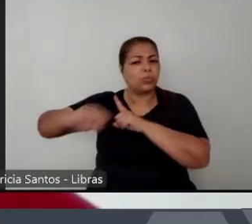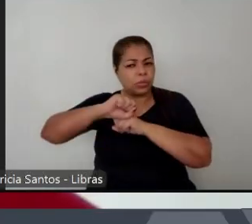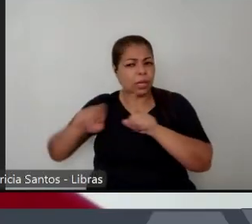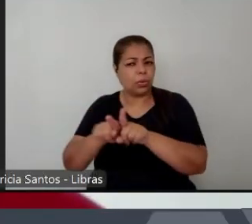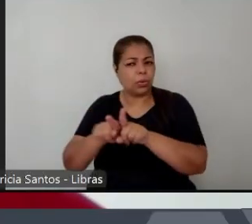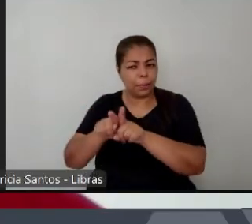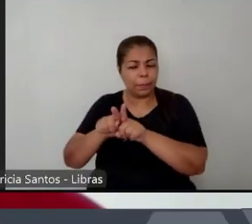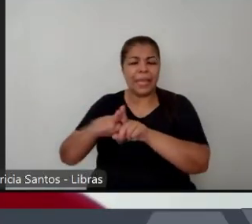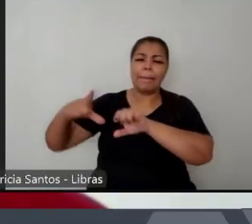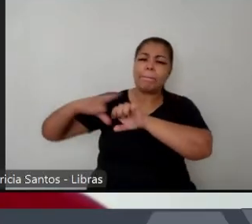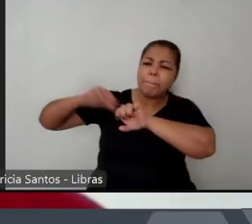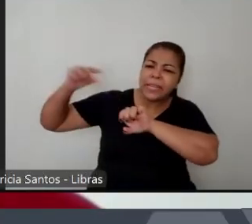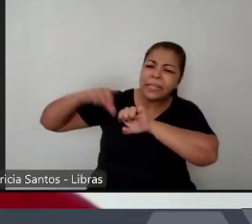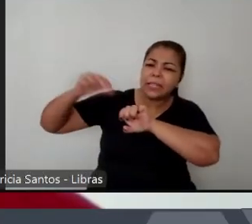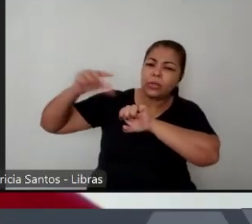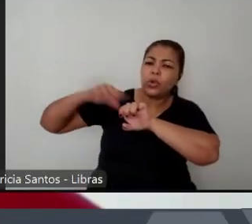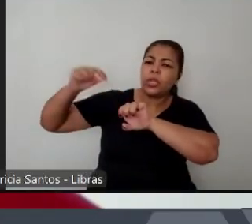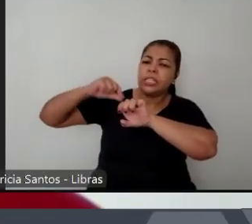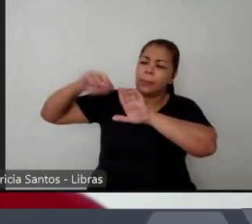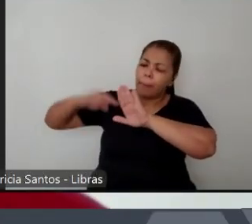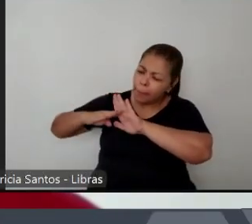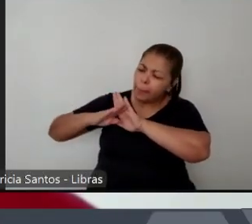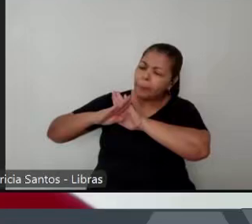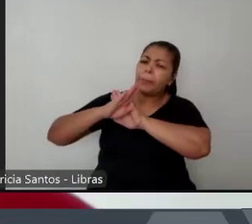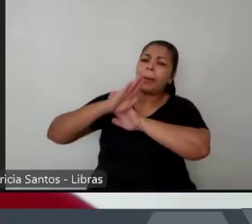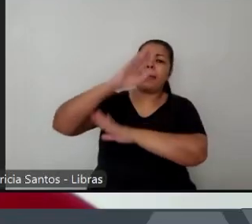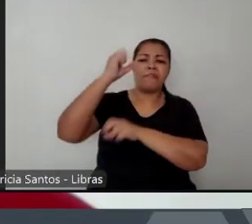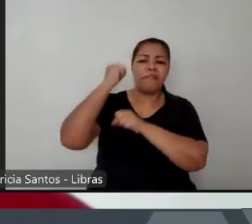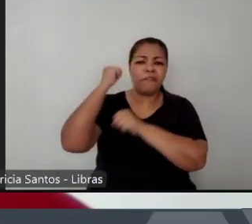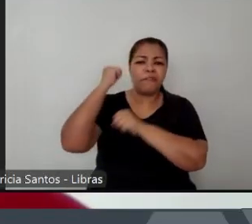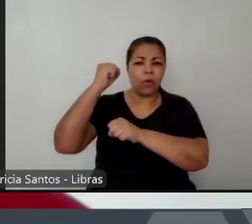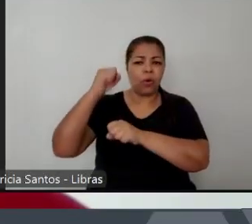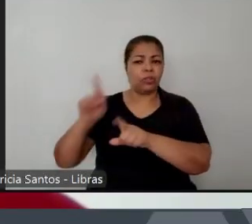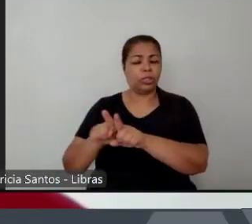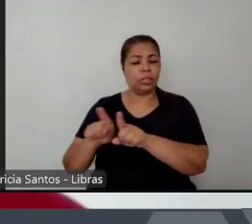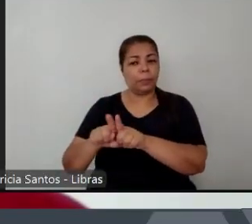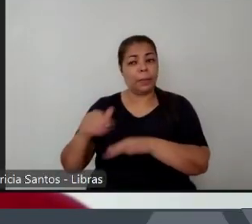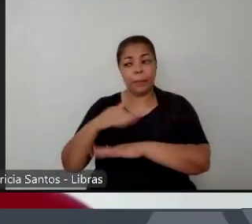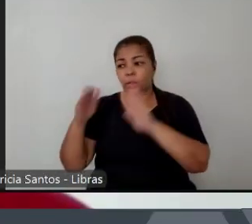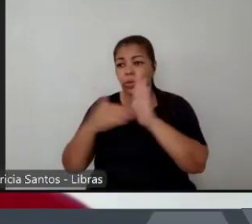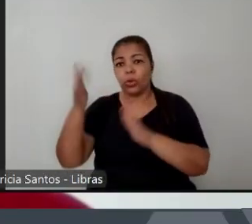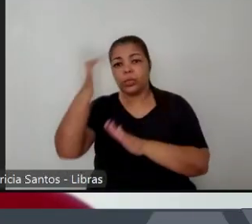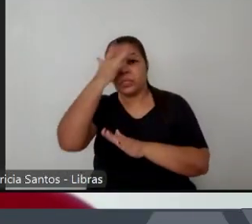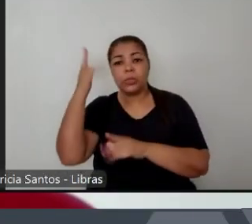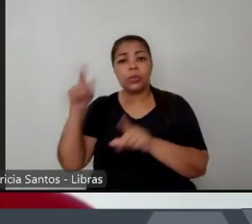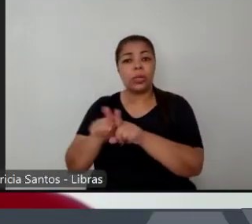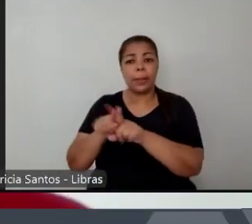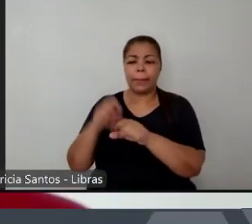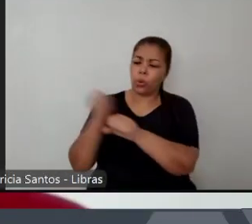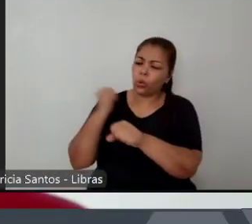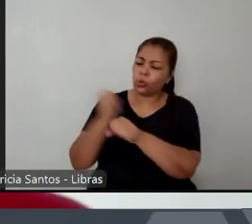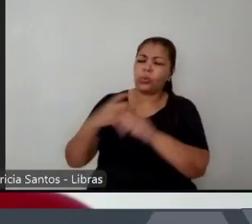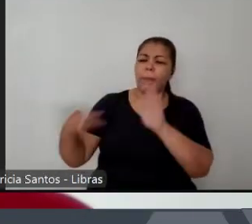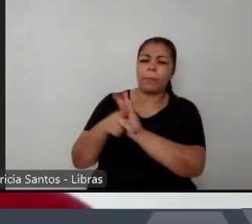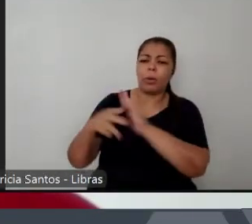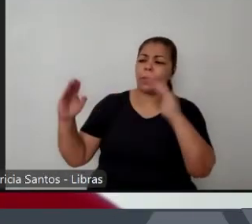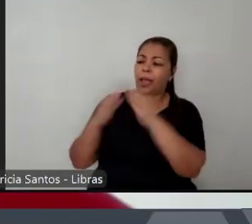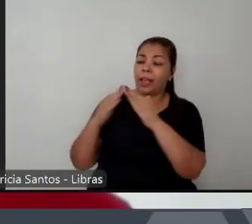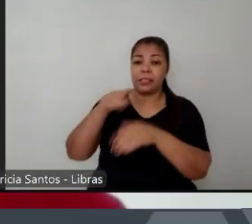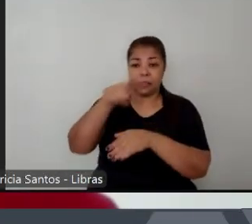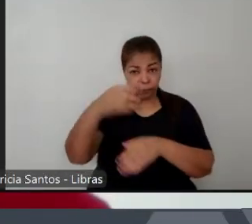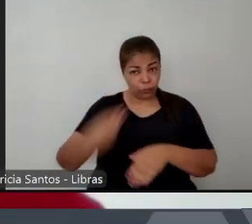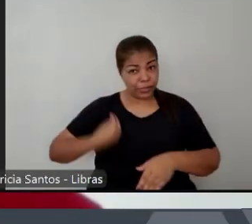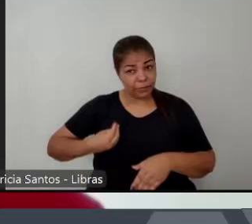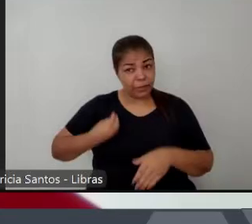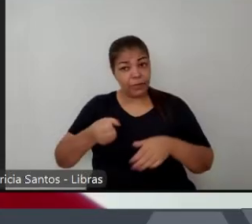empreendedorismo muito forte pras pessoas criarem seus próprios bairros suas próprias casas você viveu em São Bernardo você acompanhou isso